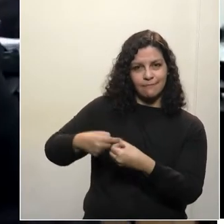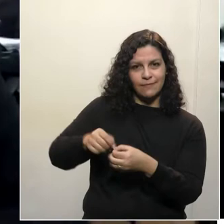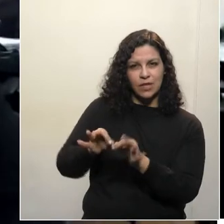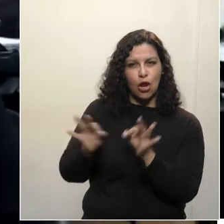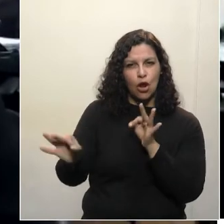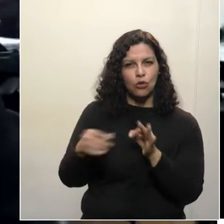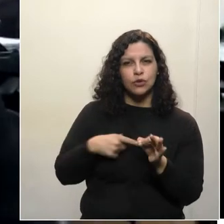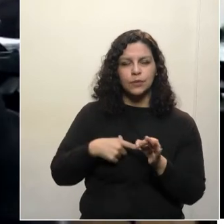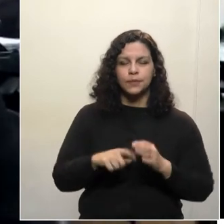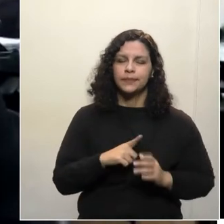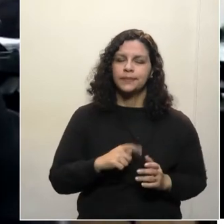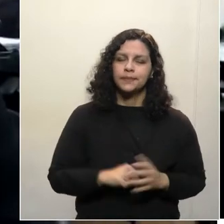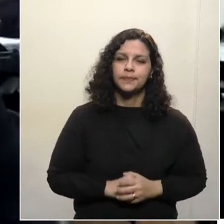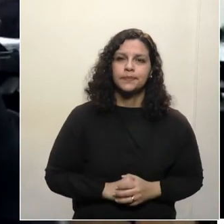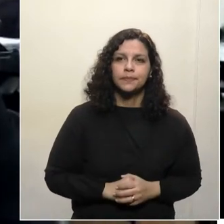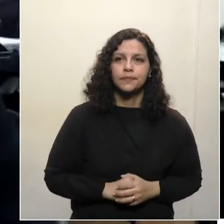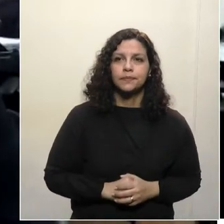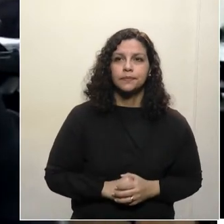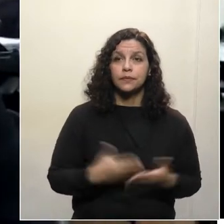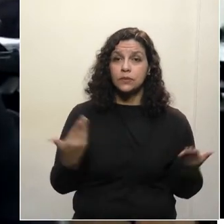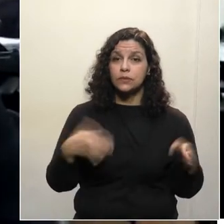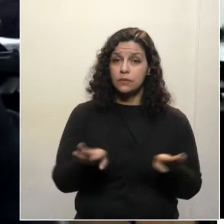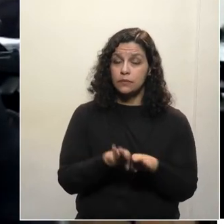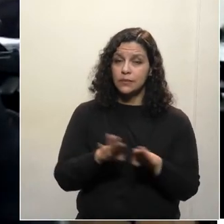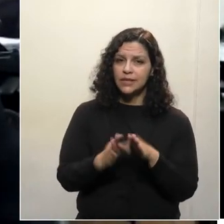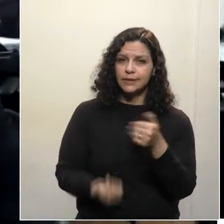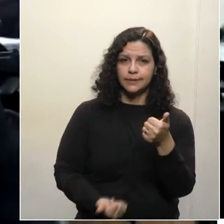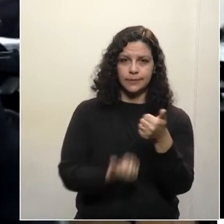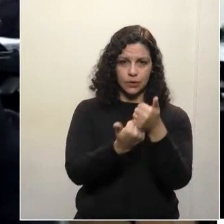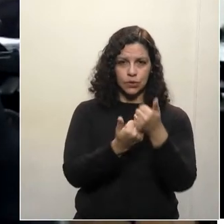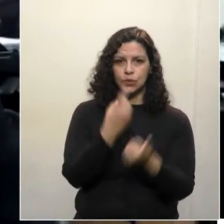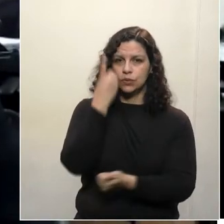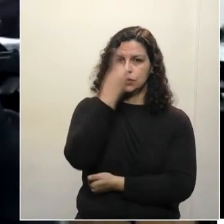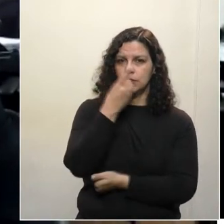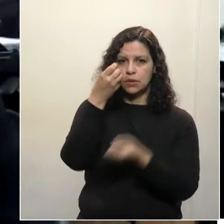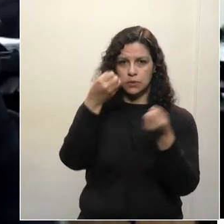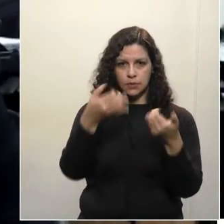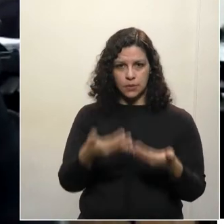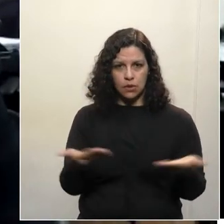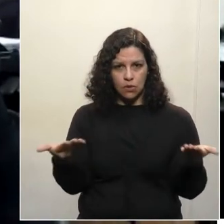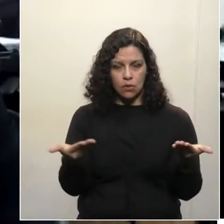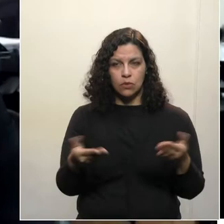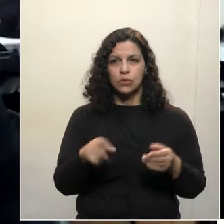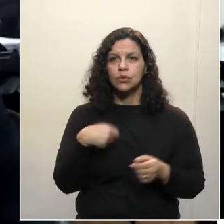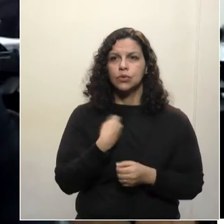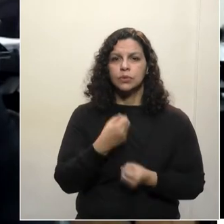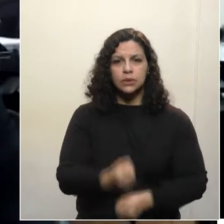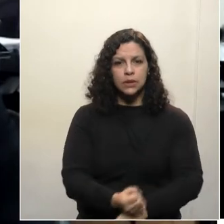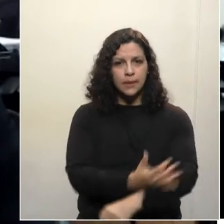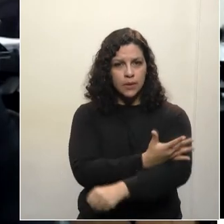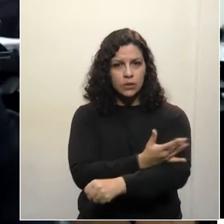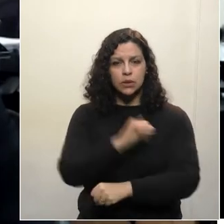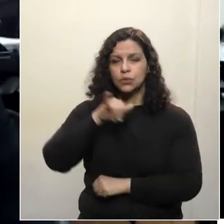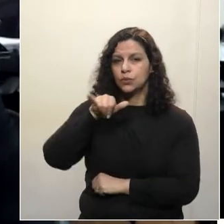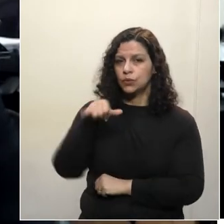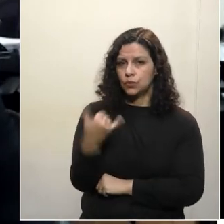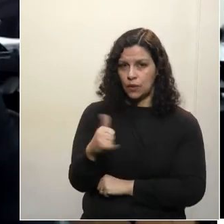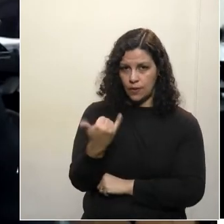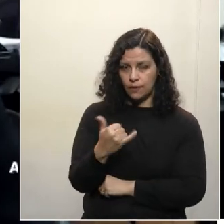Eu quero me somar aos deputados que falaram aqui, principalmente a emoção do Jacob Ross.